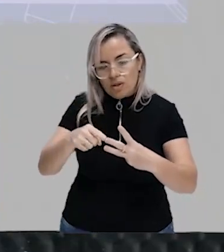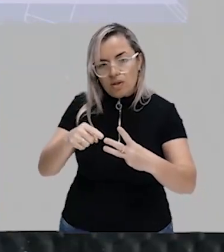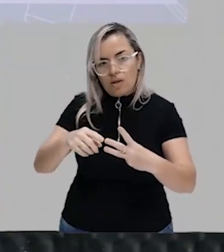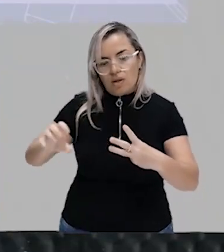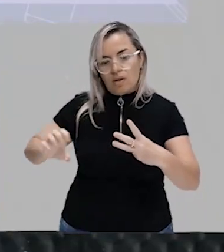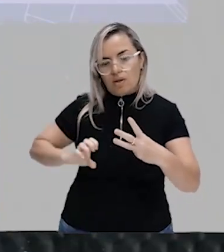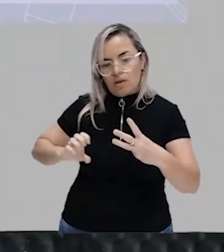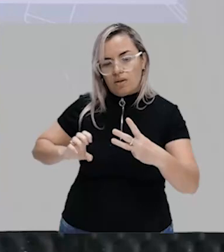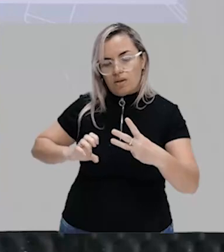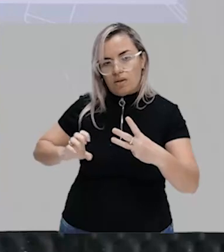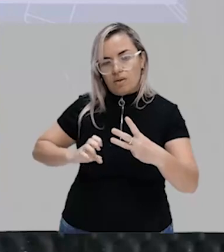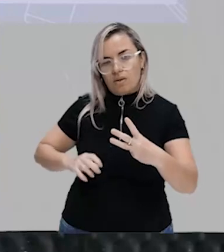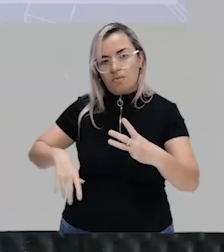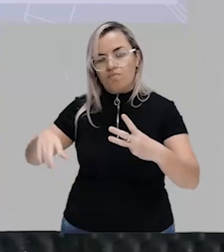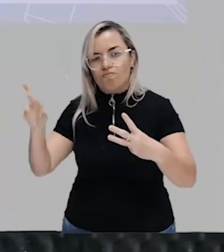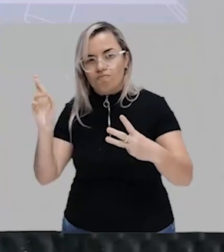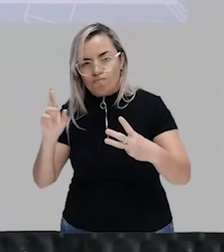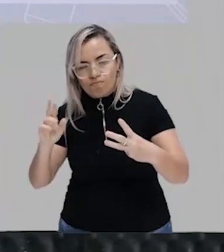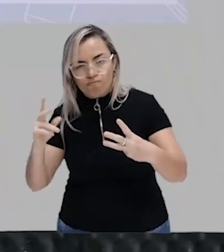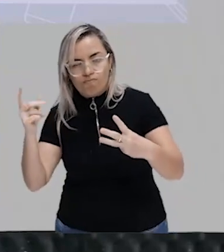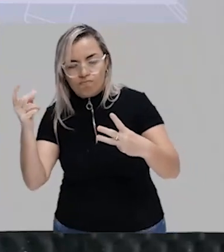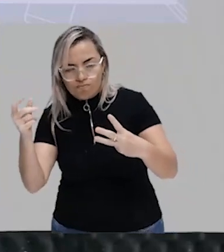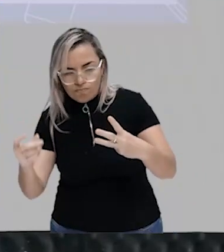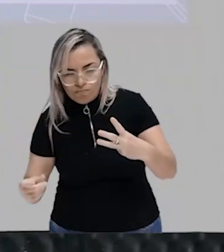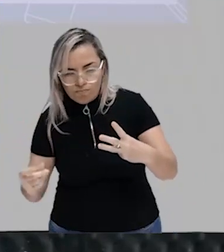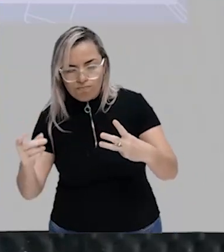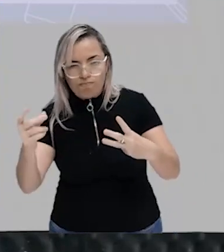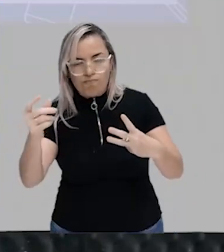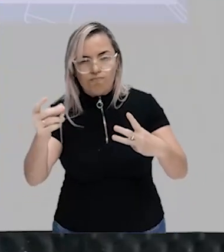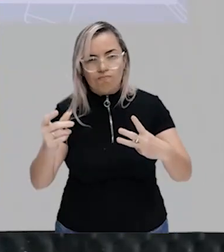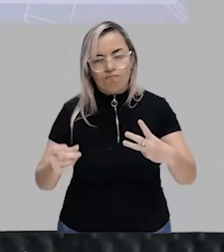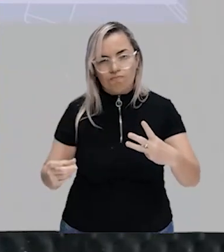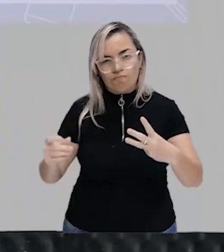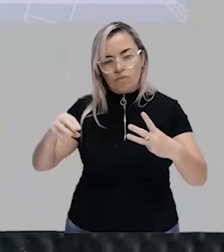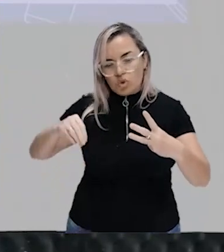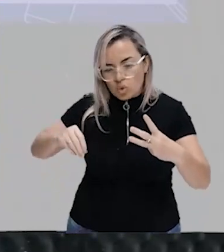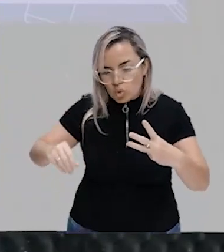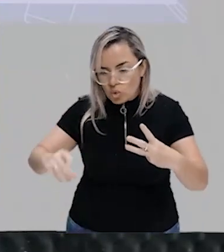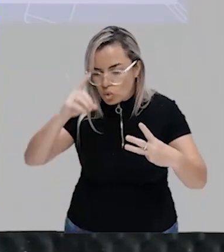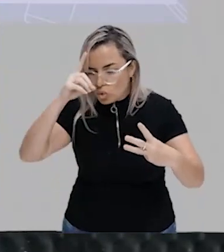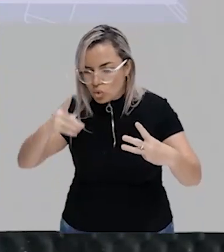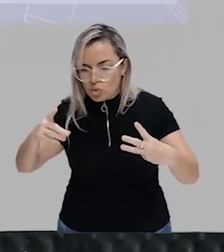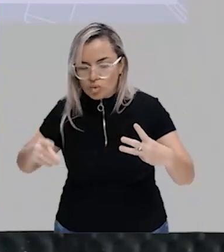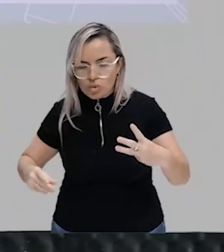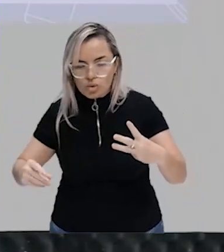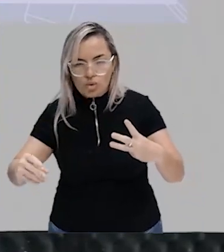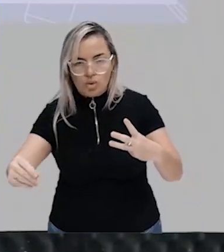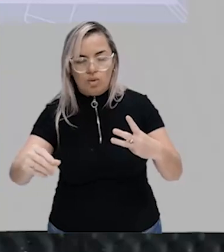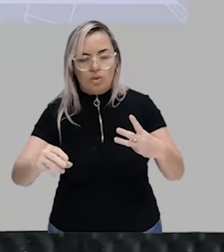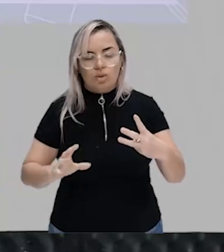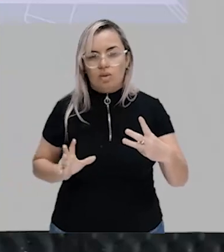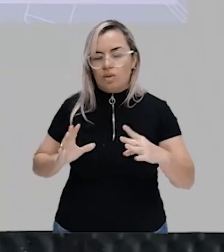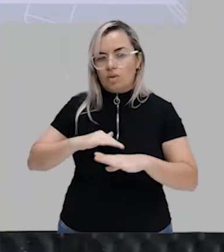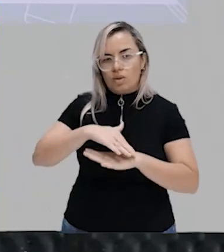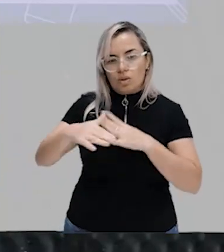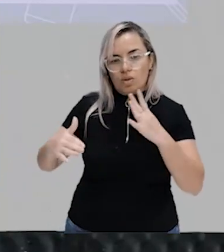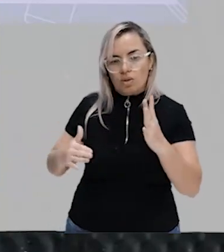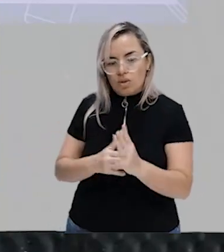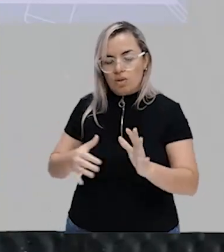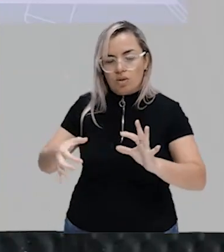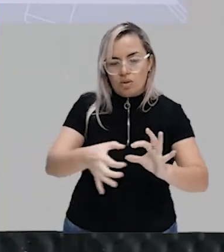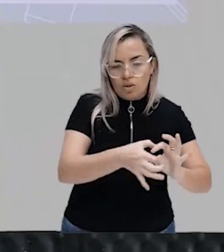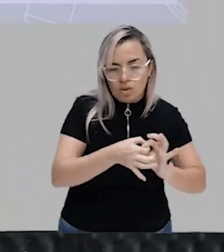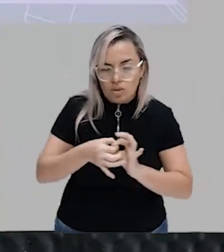a renda desse indivíduo suas propriedades seus bens e tudo isso interligado